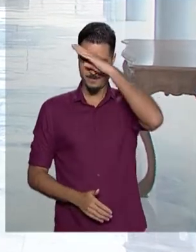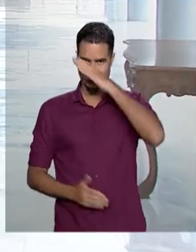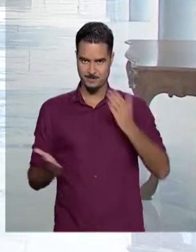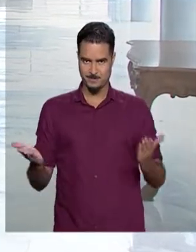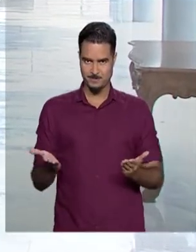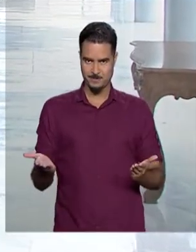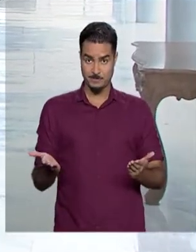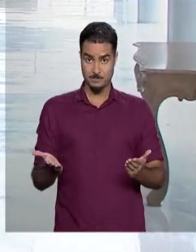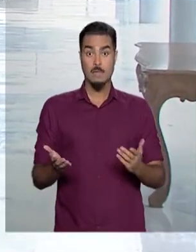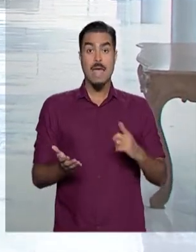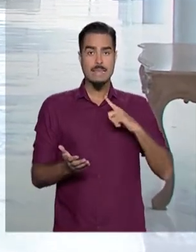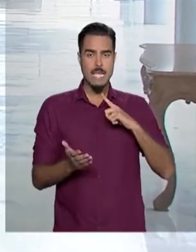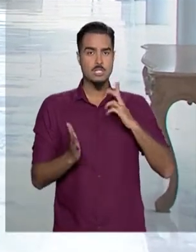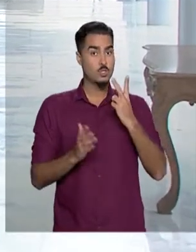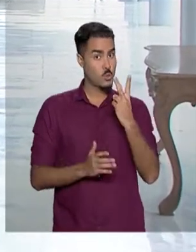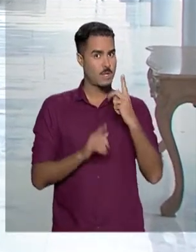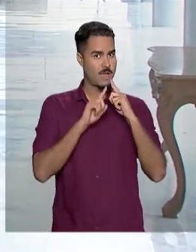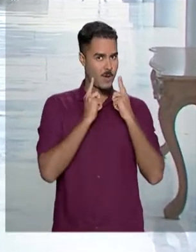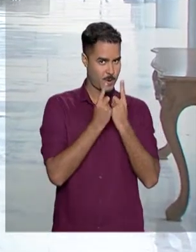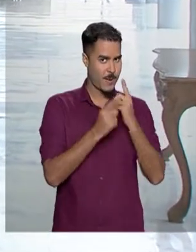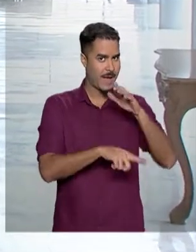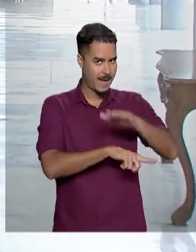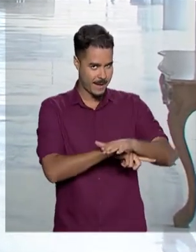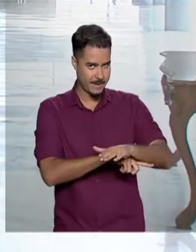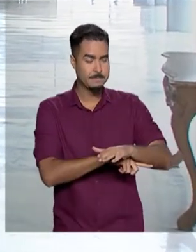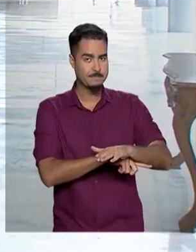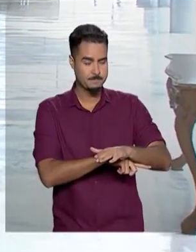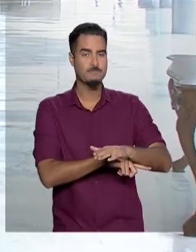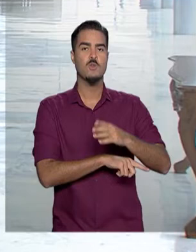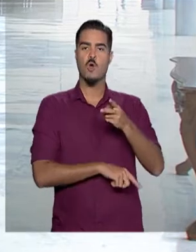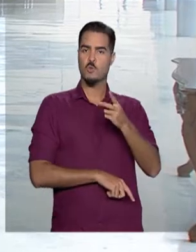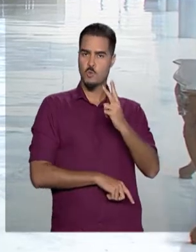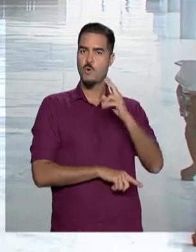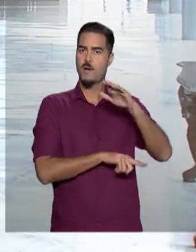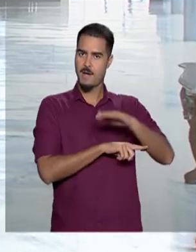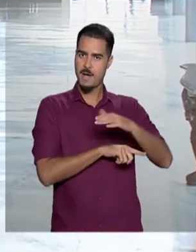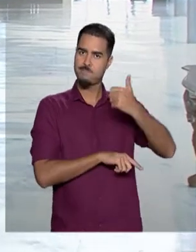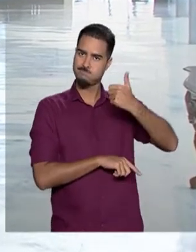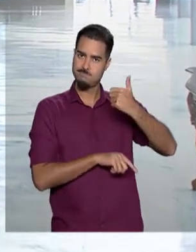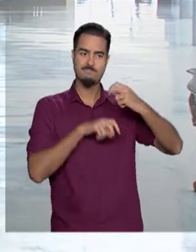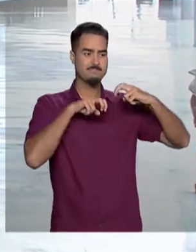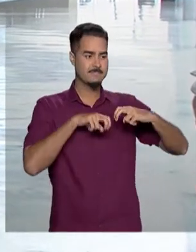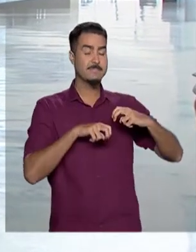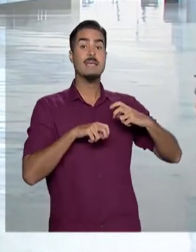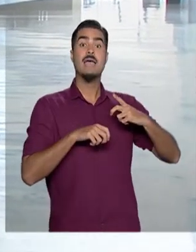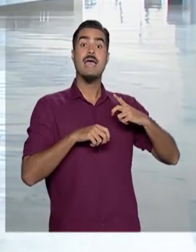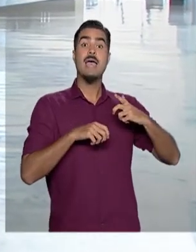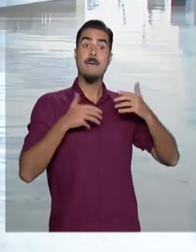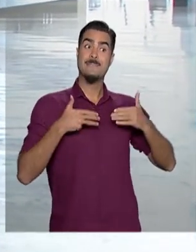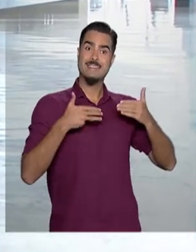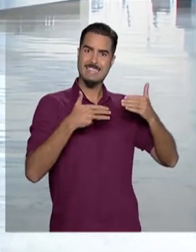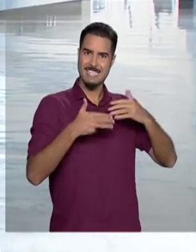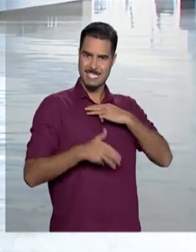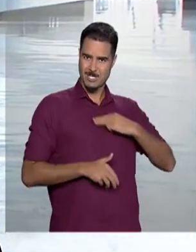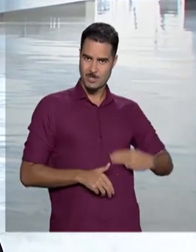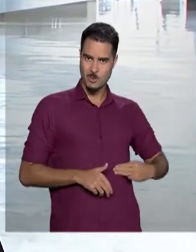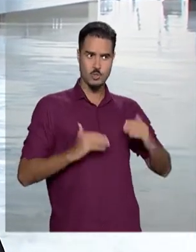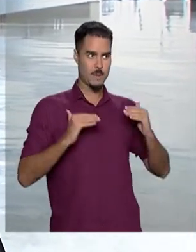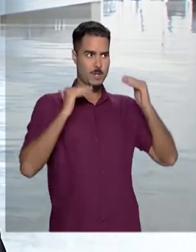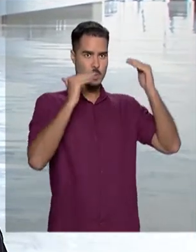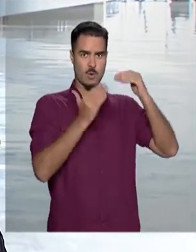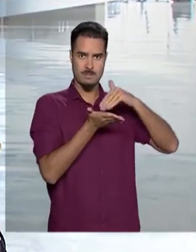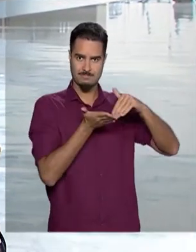Bolsonaro. O presidente tem duas reuniões esta tarde. Às duas horas, ele recebe os ministros do Superior Tribunal Militar,